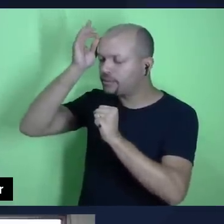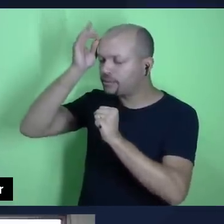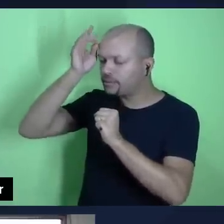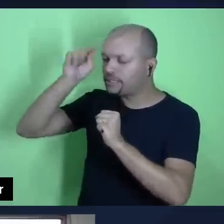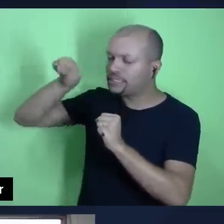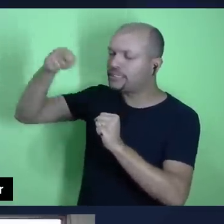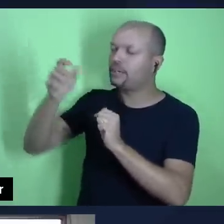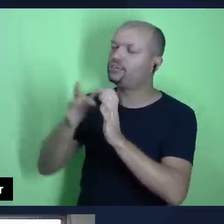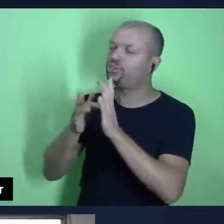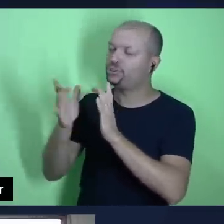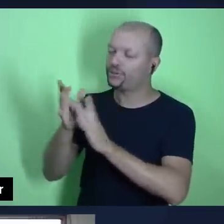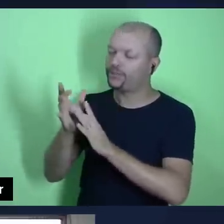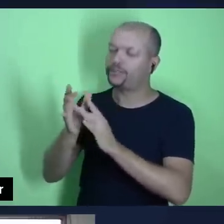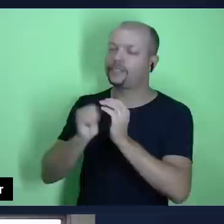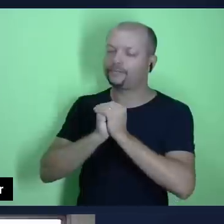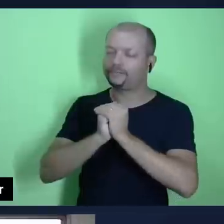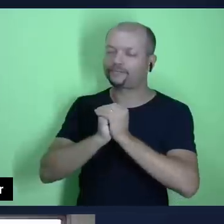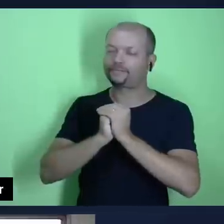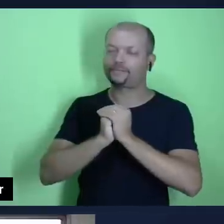de Jesus Cristo. Amém.